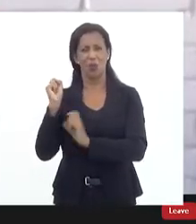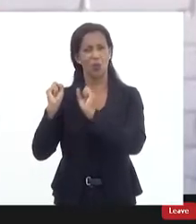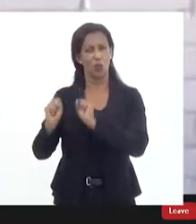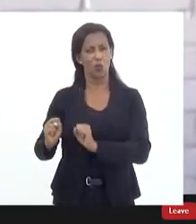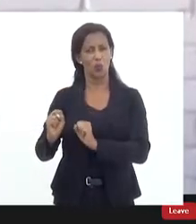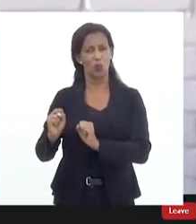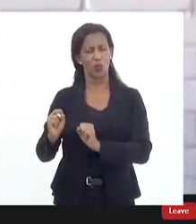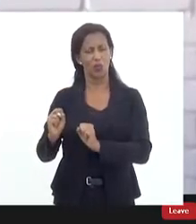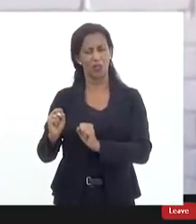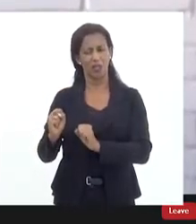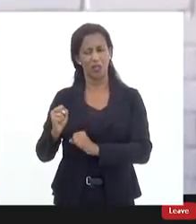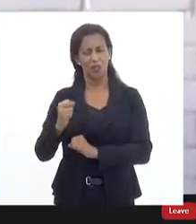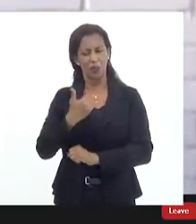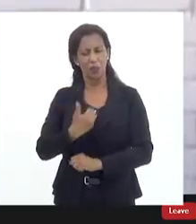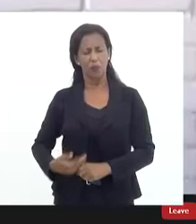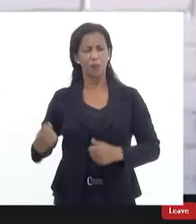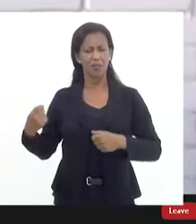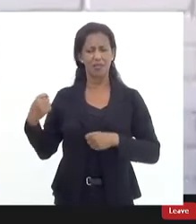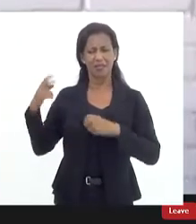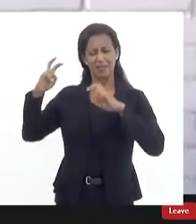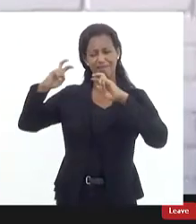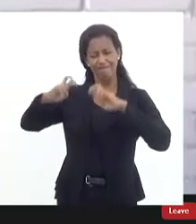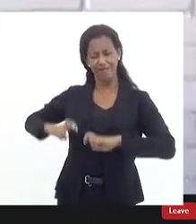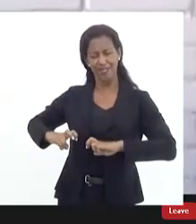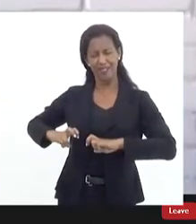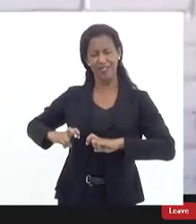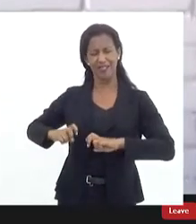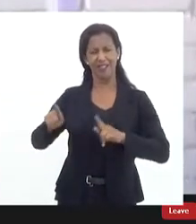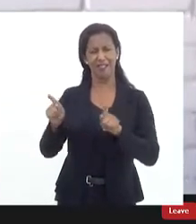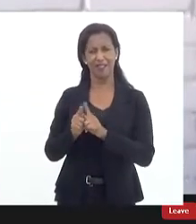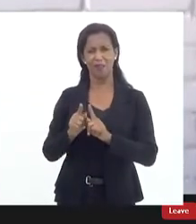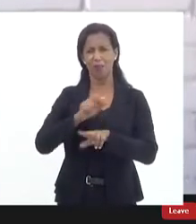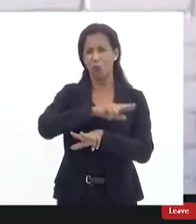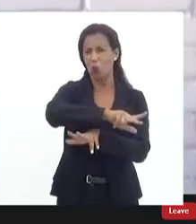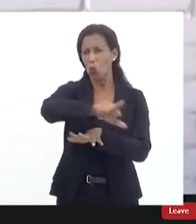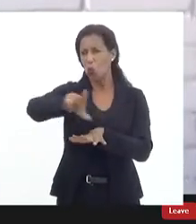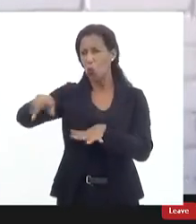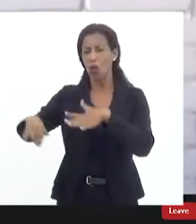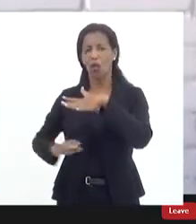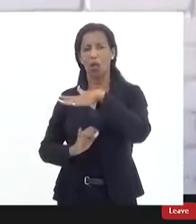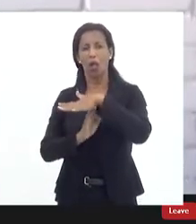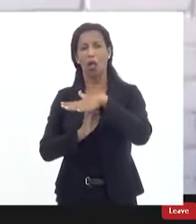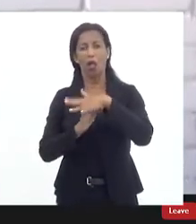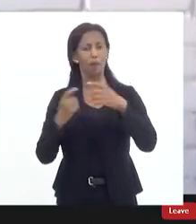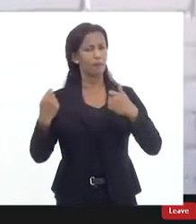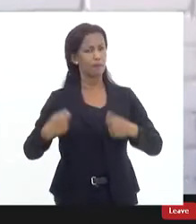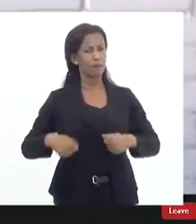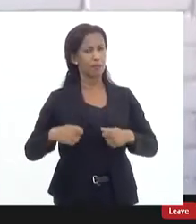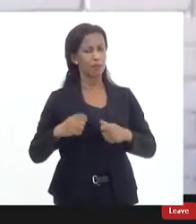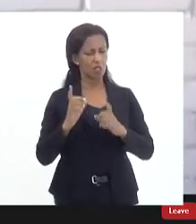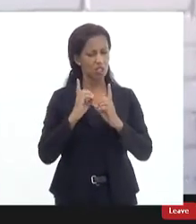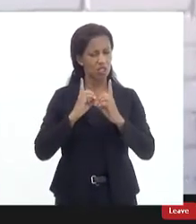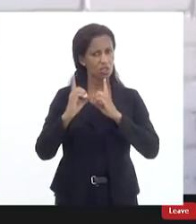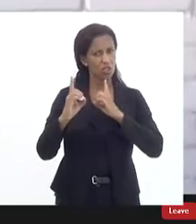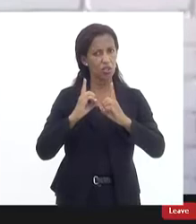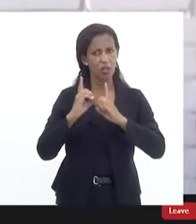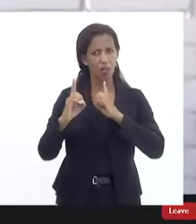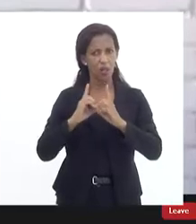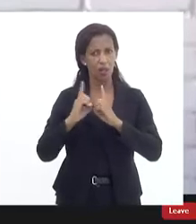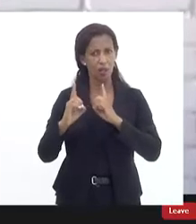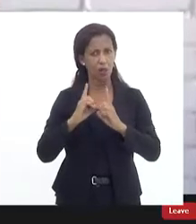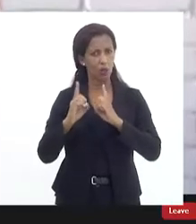público sentar numa mesma mesa como essa aqui agora diferentes instituições do poder público e dialogar inclusive